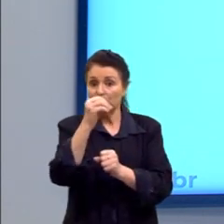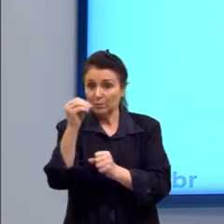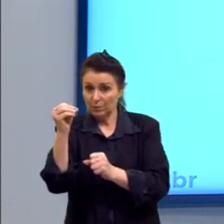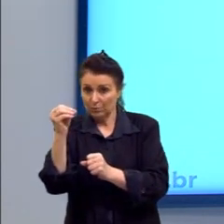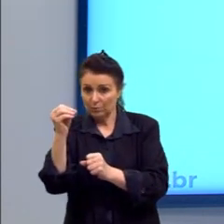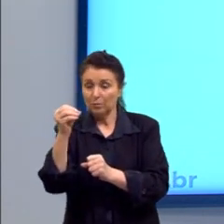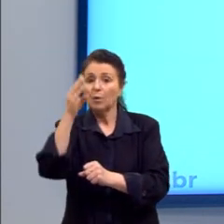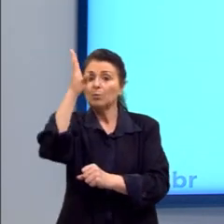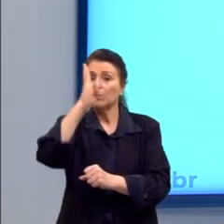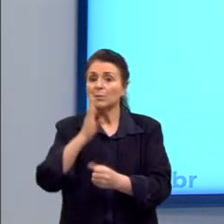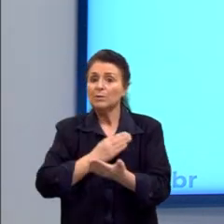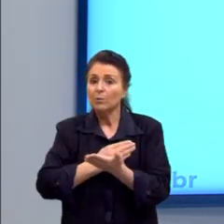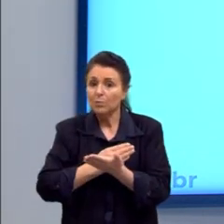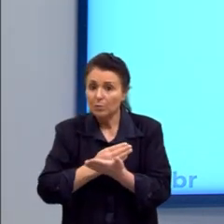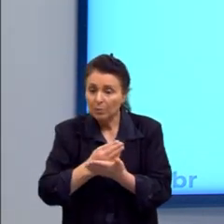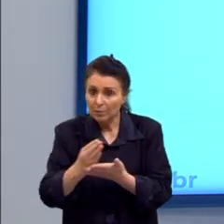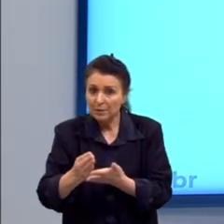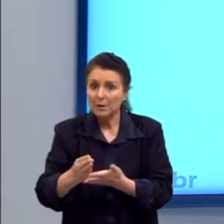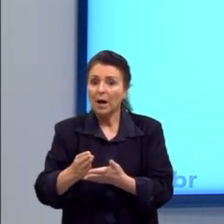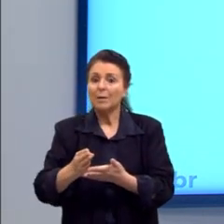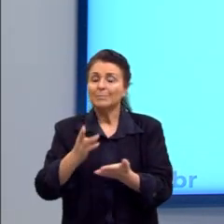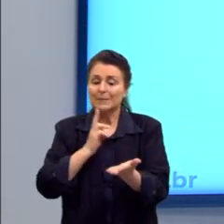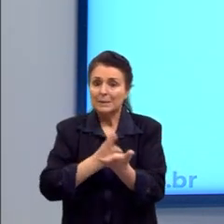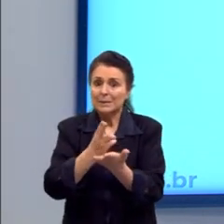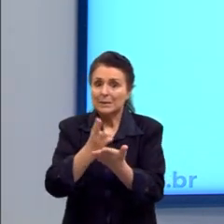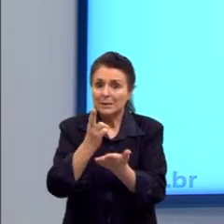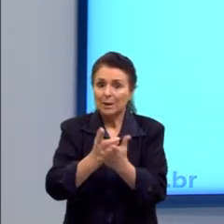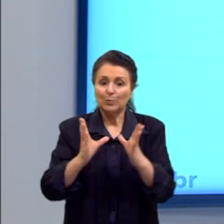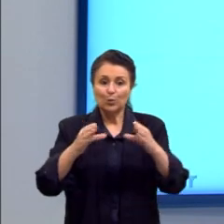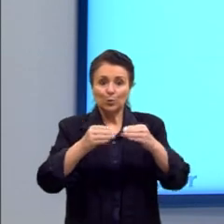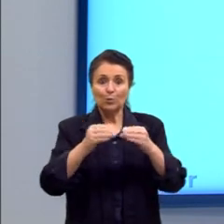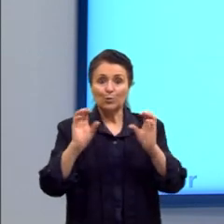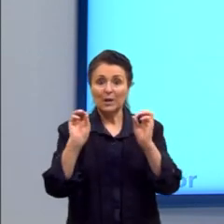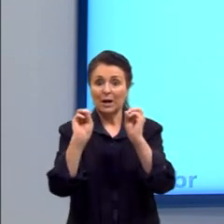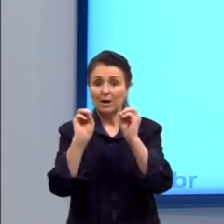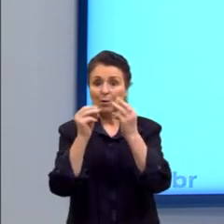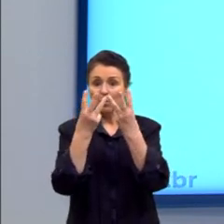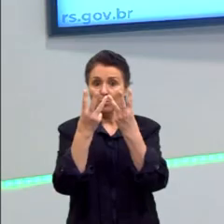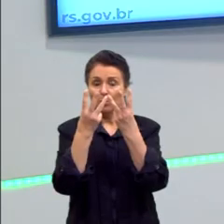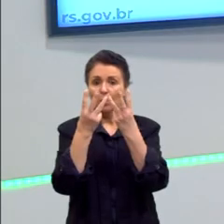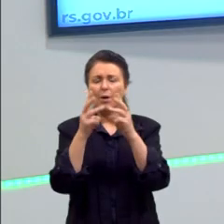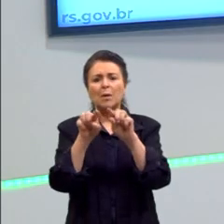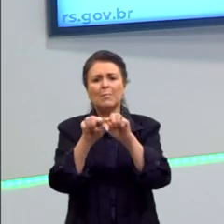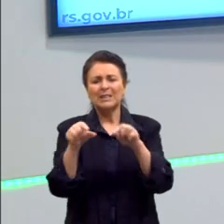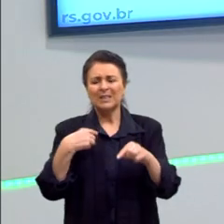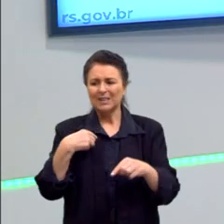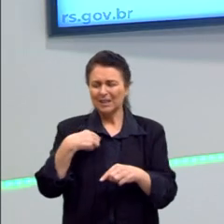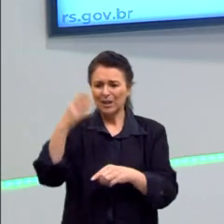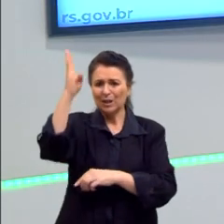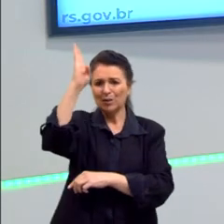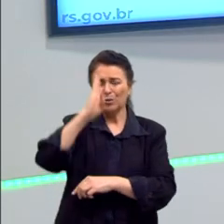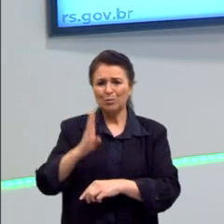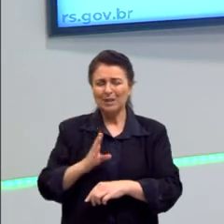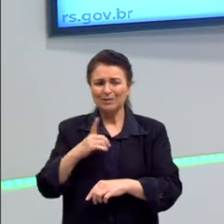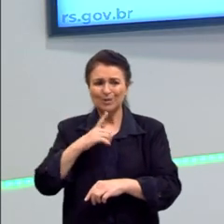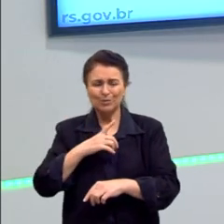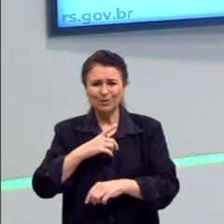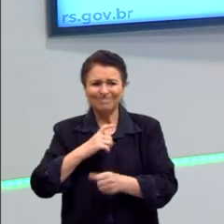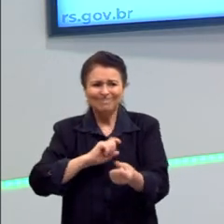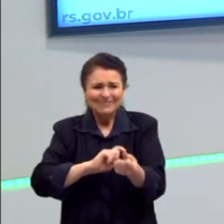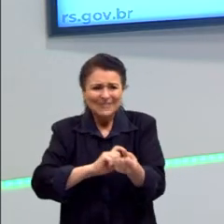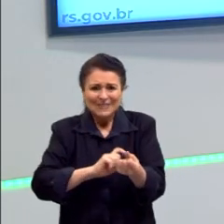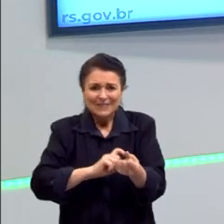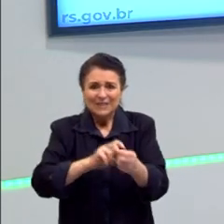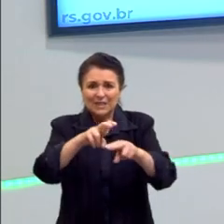parte como membro permanente da ONU. E o Brasil é muito tensionado nessa questão da globalização